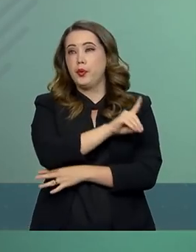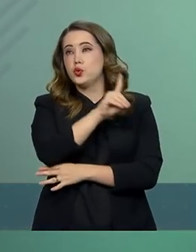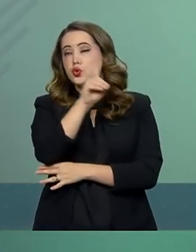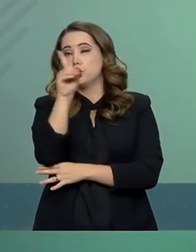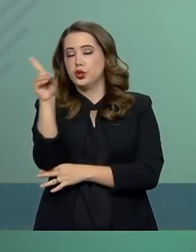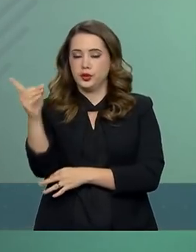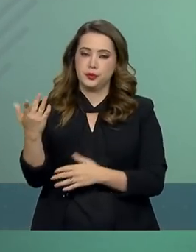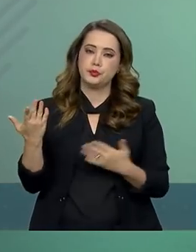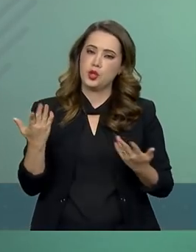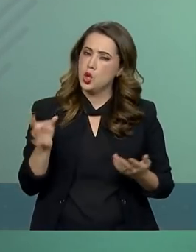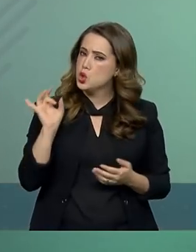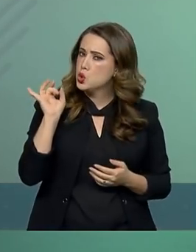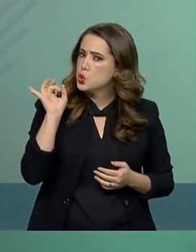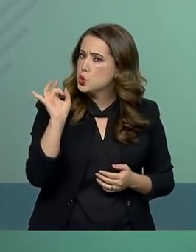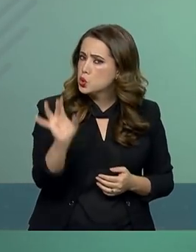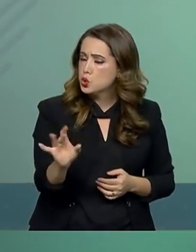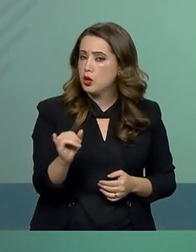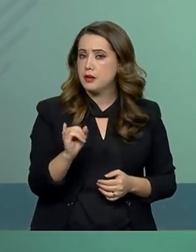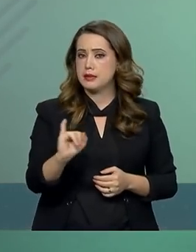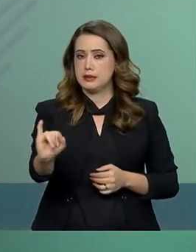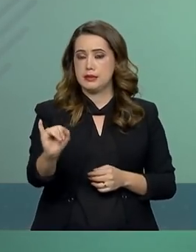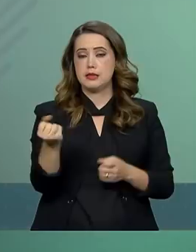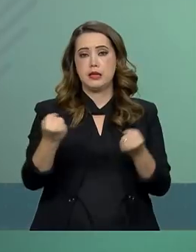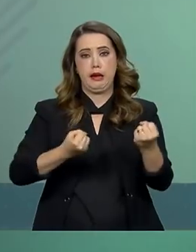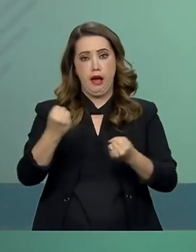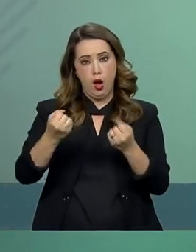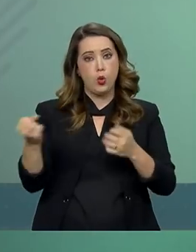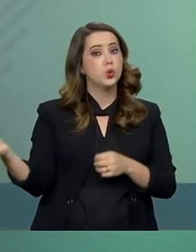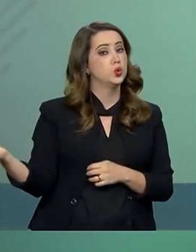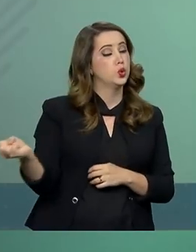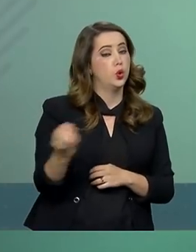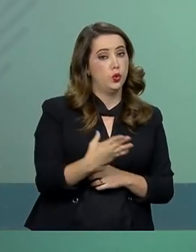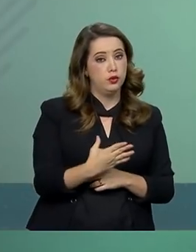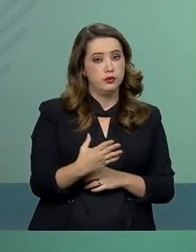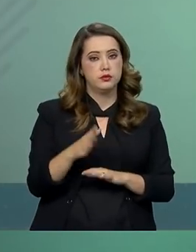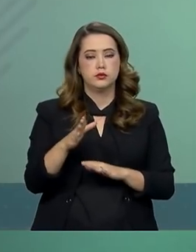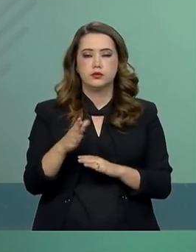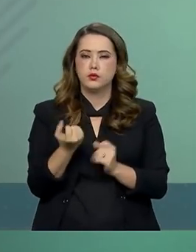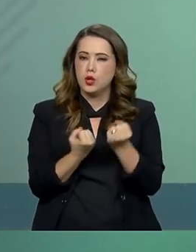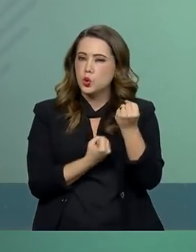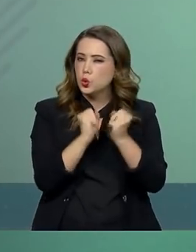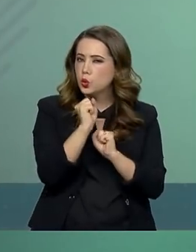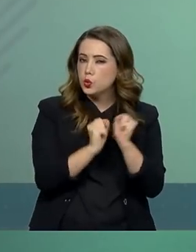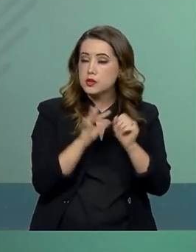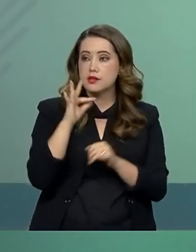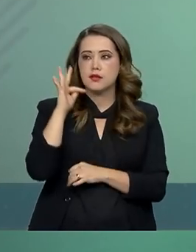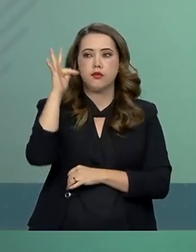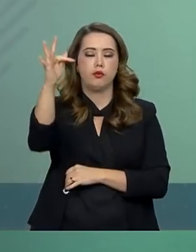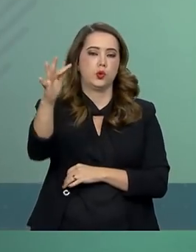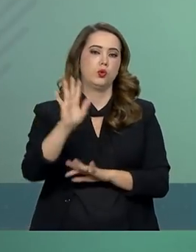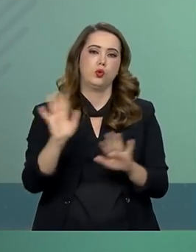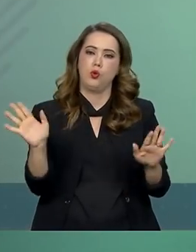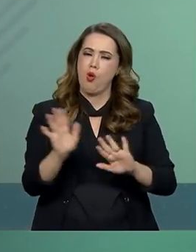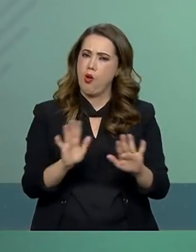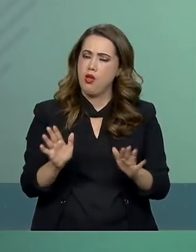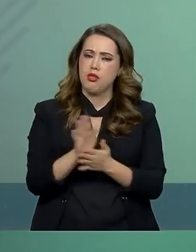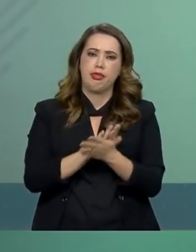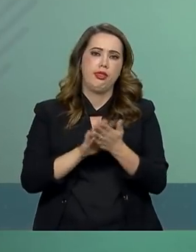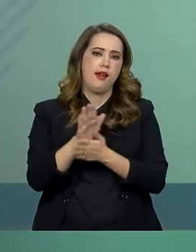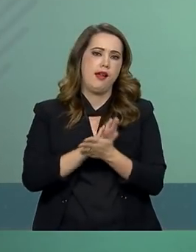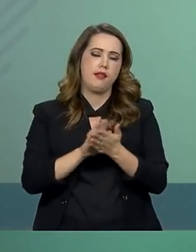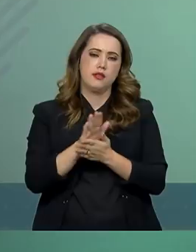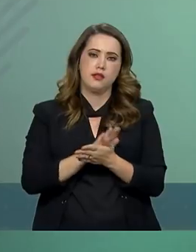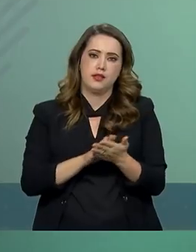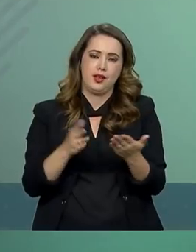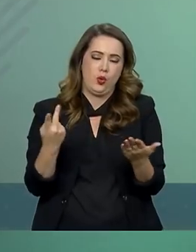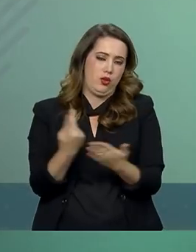aplicável apenas para veículos novos a serem fabricados no futuro, nenhuma aplicação